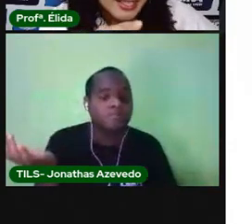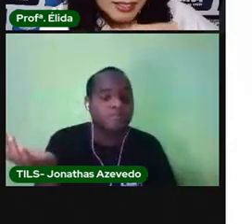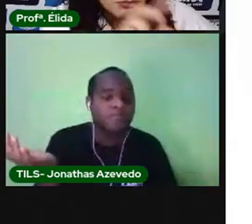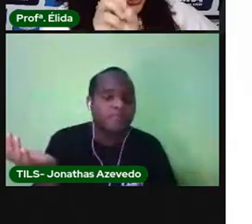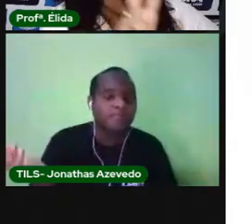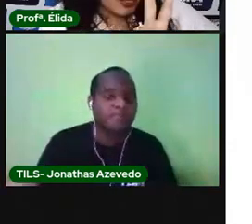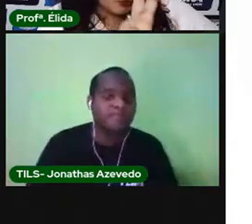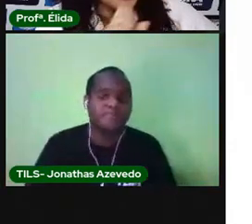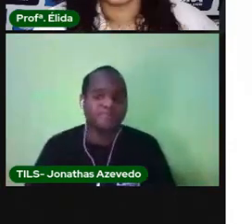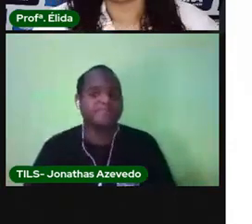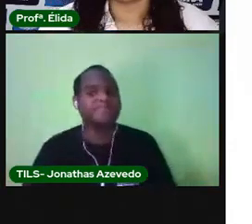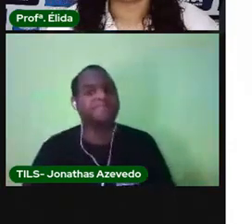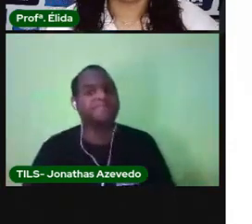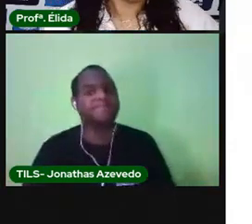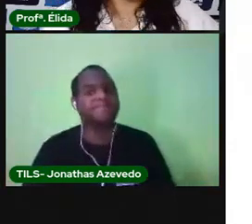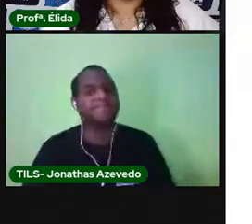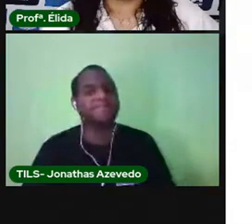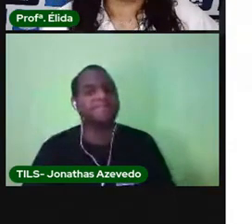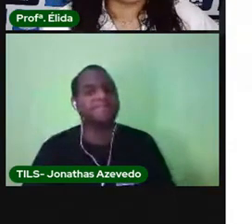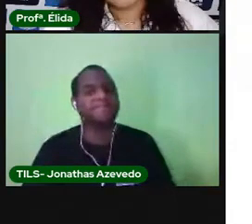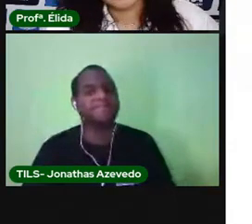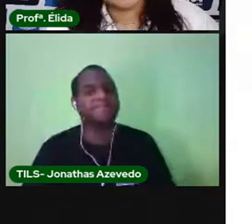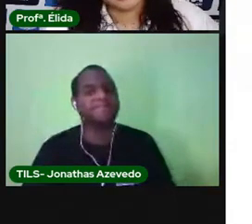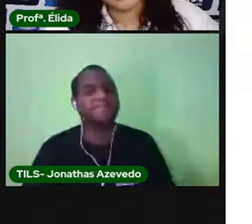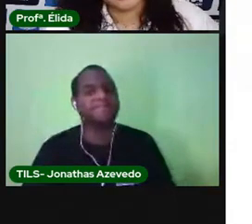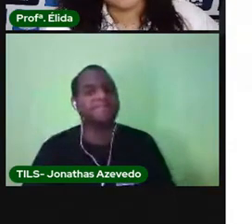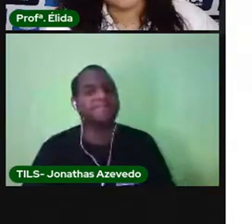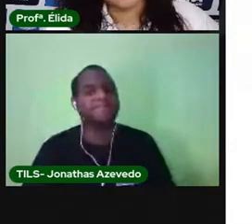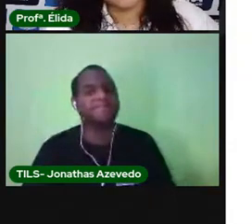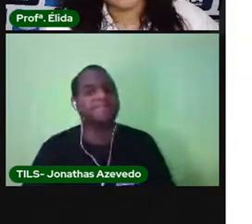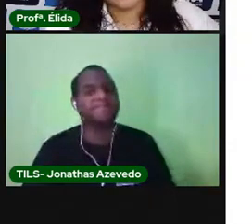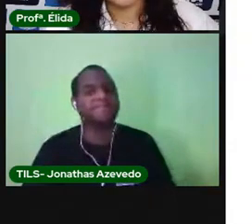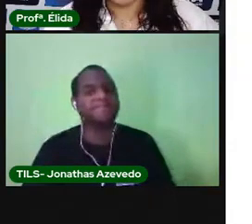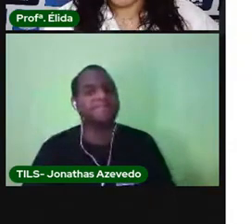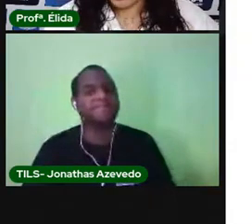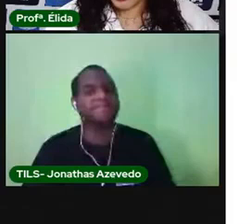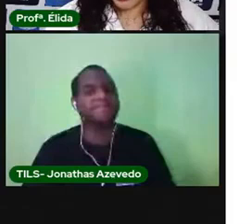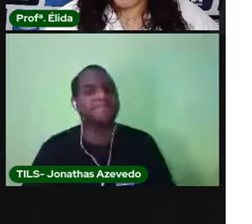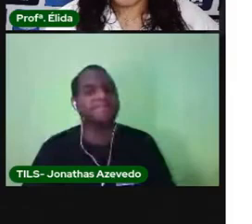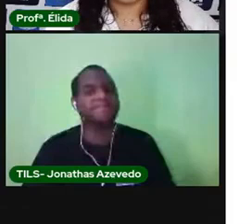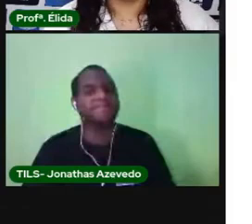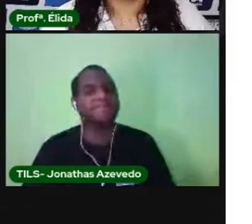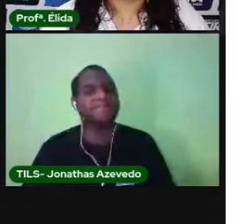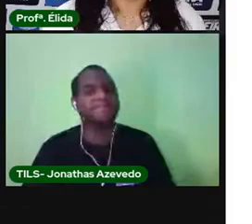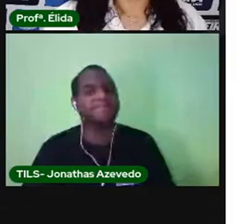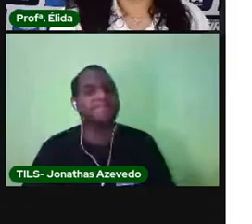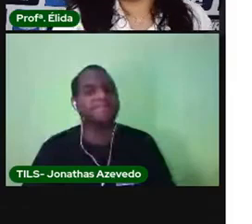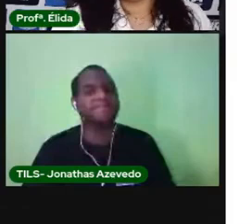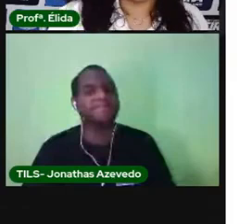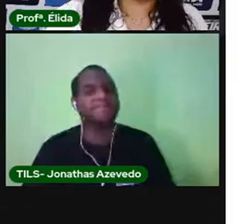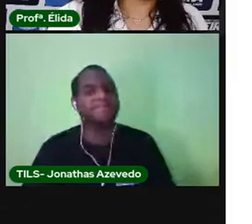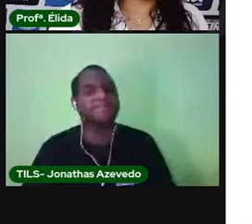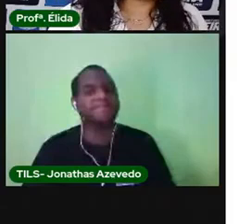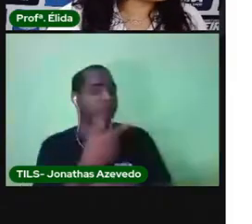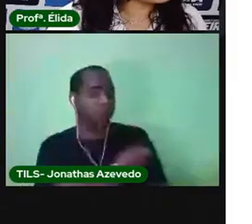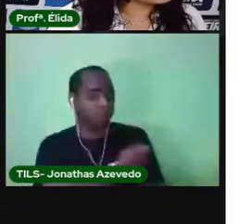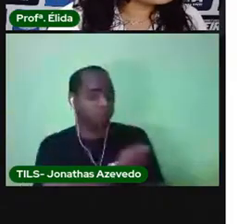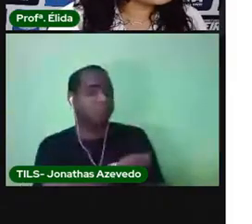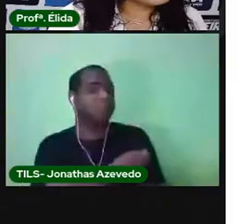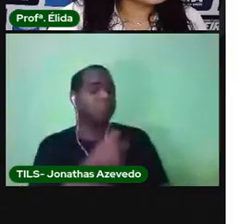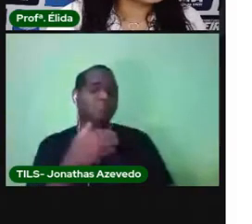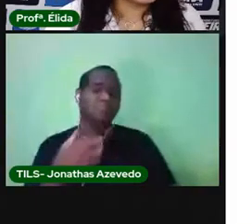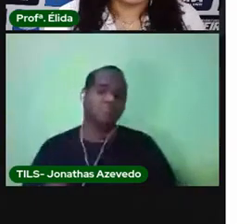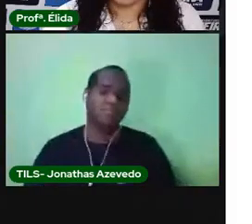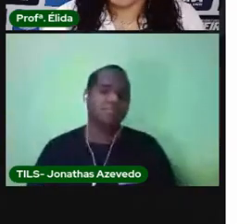Cadernetas, porque eles são tuas, né? Ou o cartão de vacinação. Certo? Para que serve essa